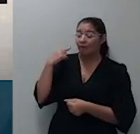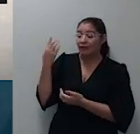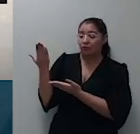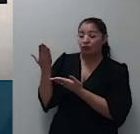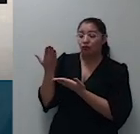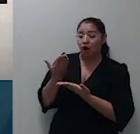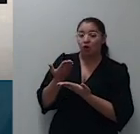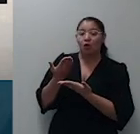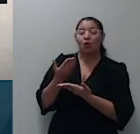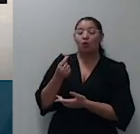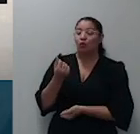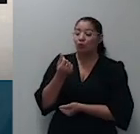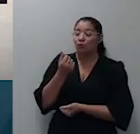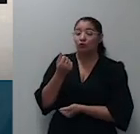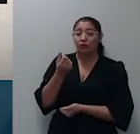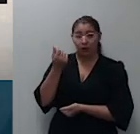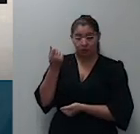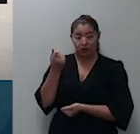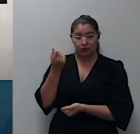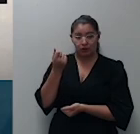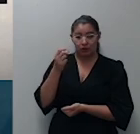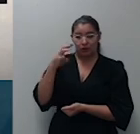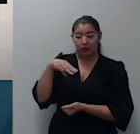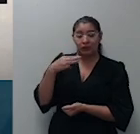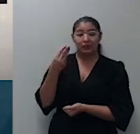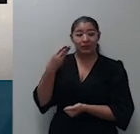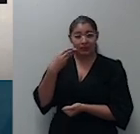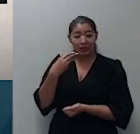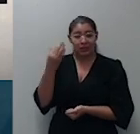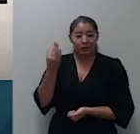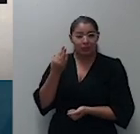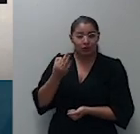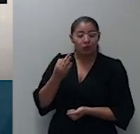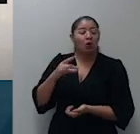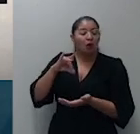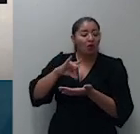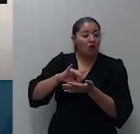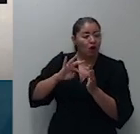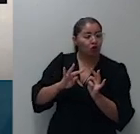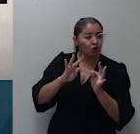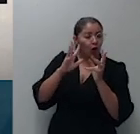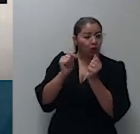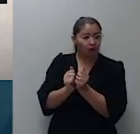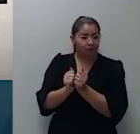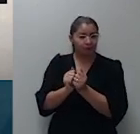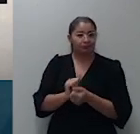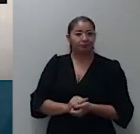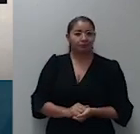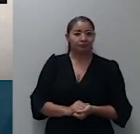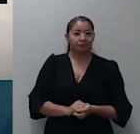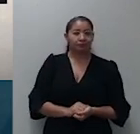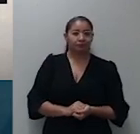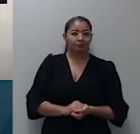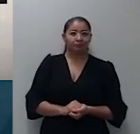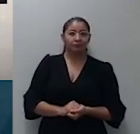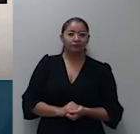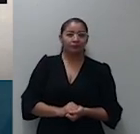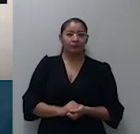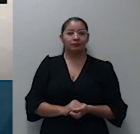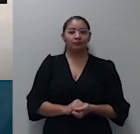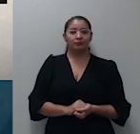advocatícios no percentual de 3% sobre o valor real o valor real dos bens móveis e imóveis inventariados pois bem